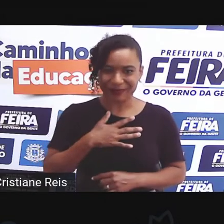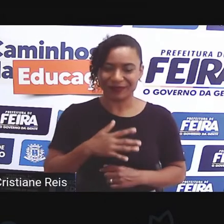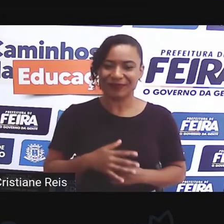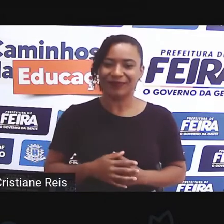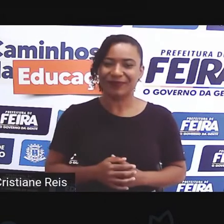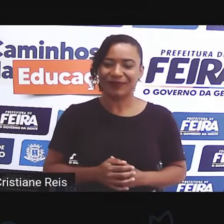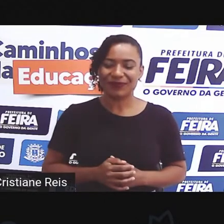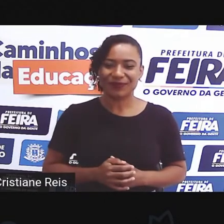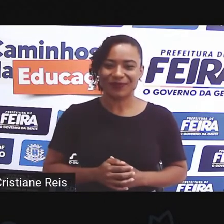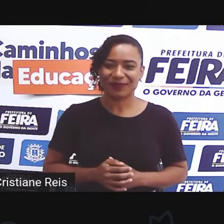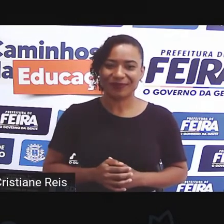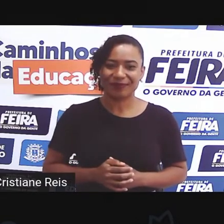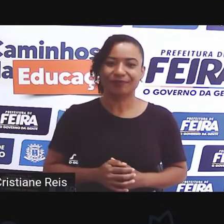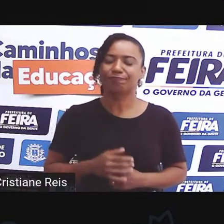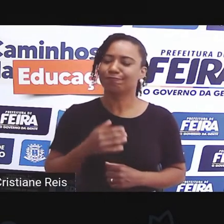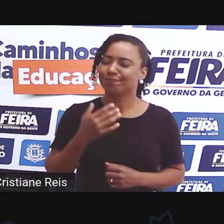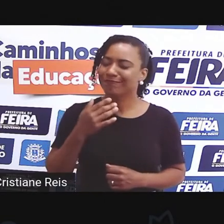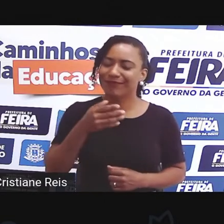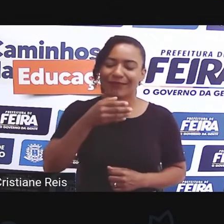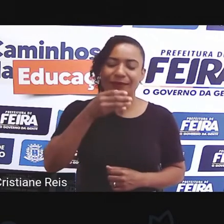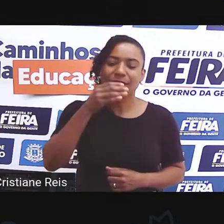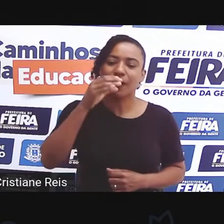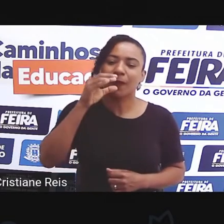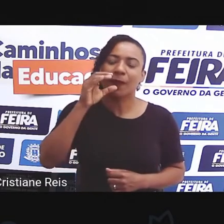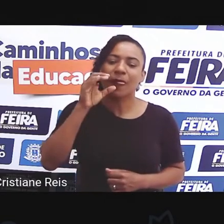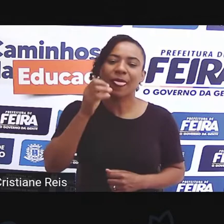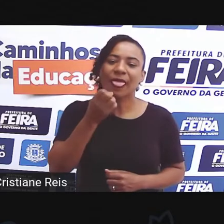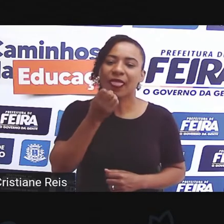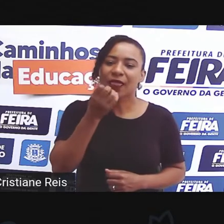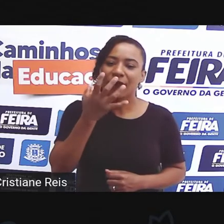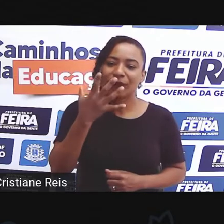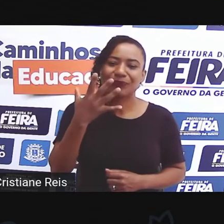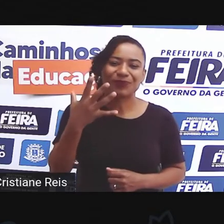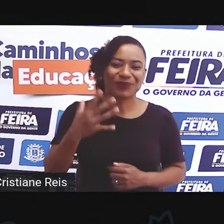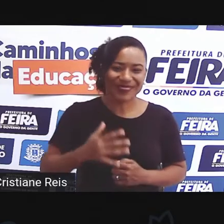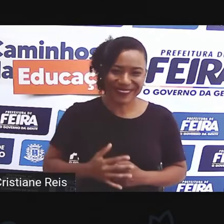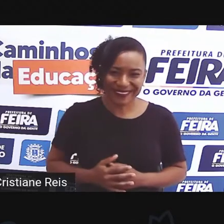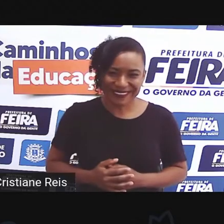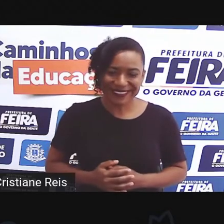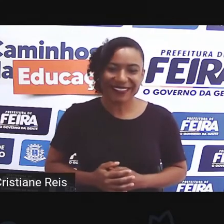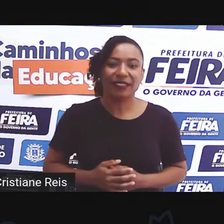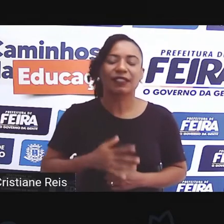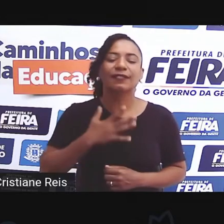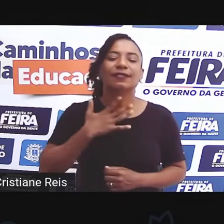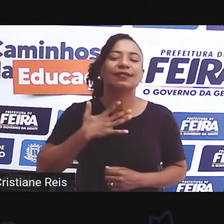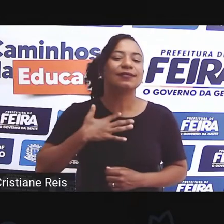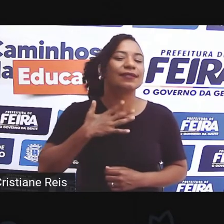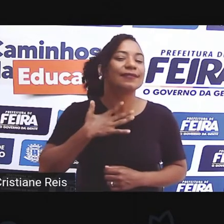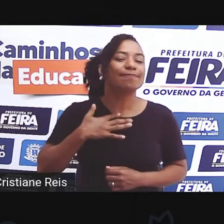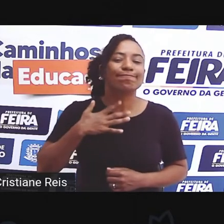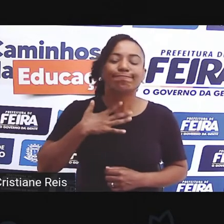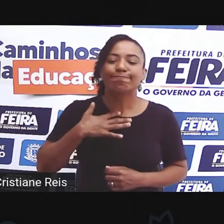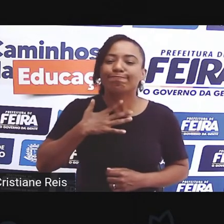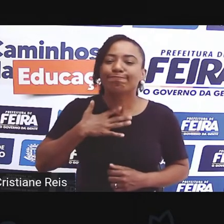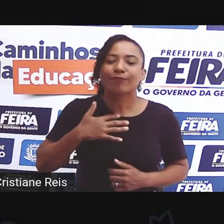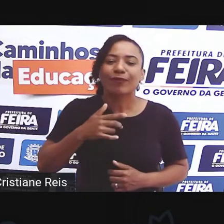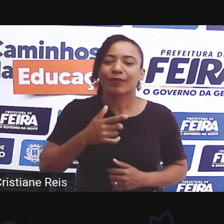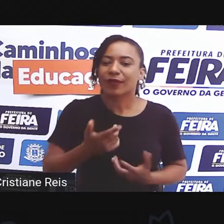Ai... Hum... Quando a gente está com sede, o que será que a gente precisa beber?